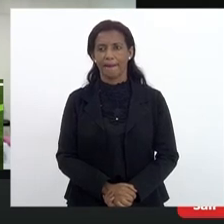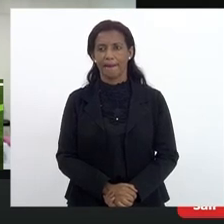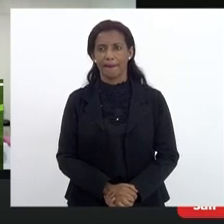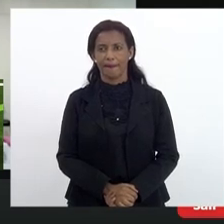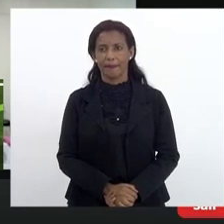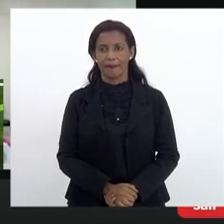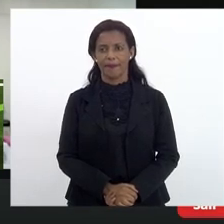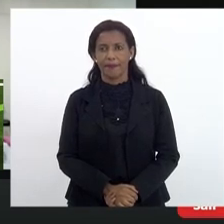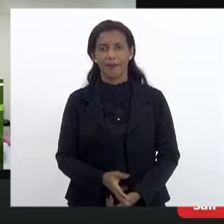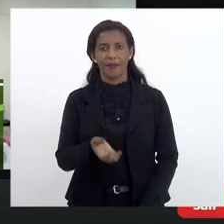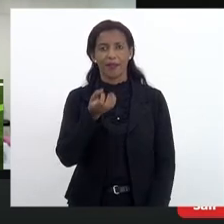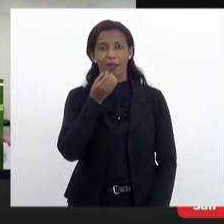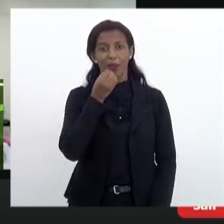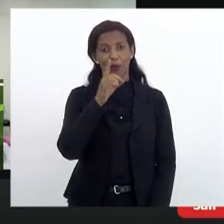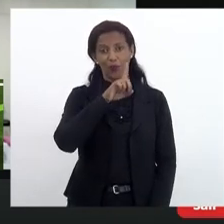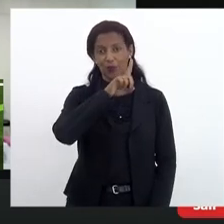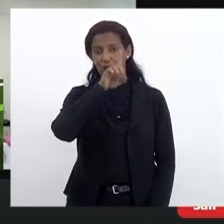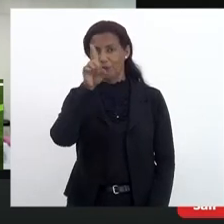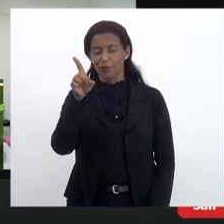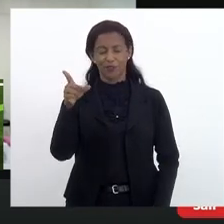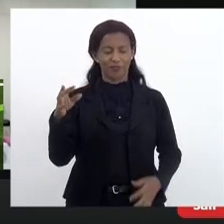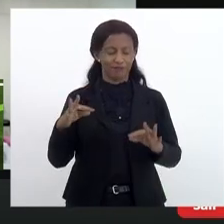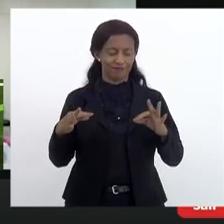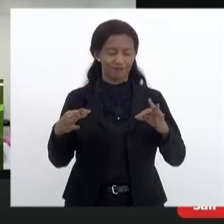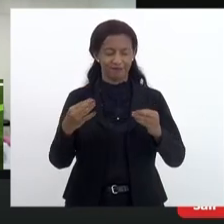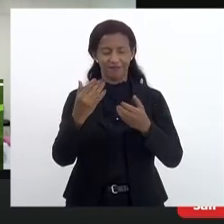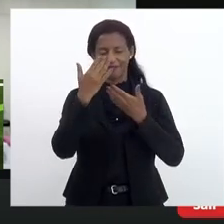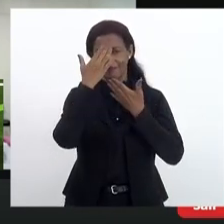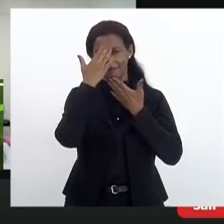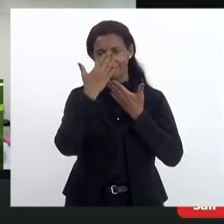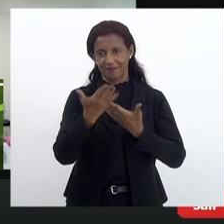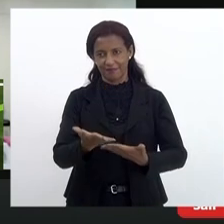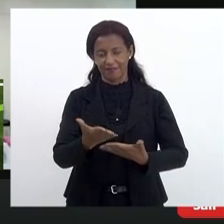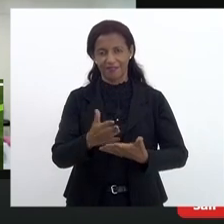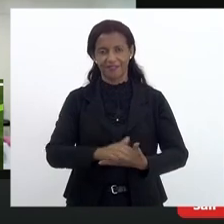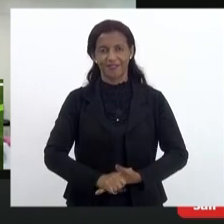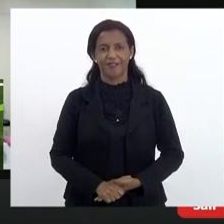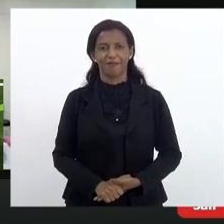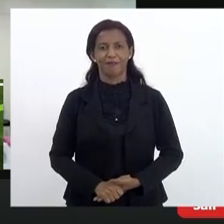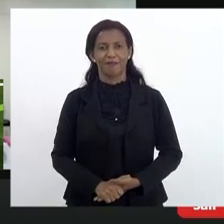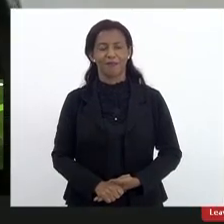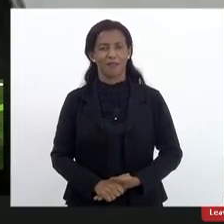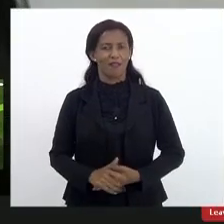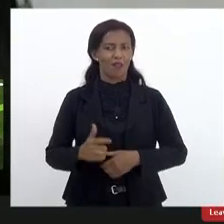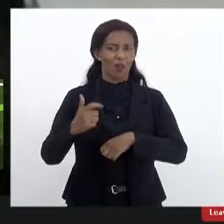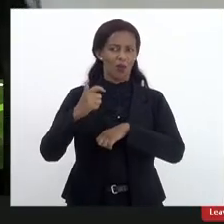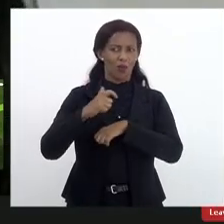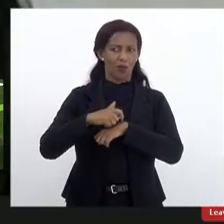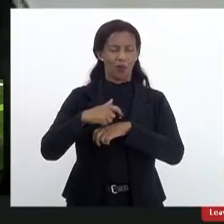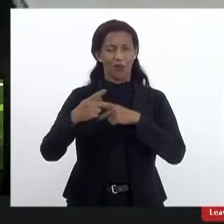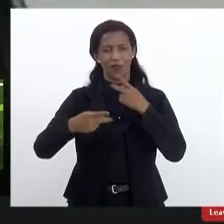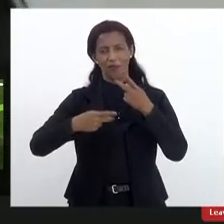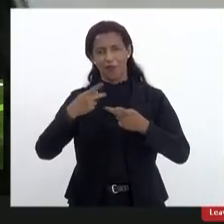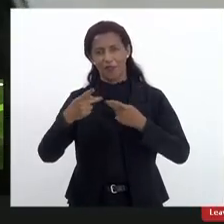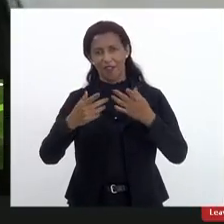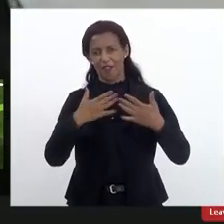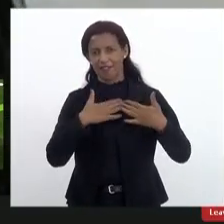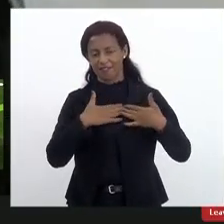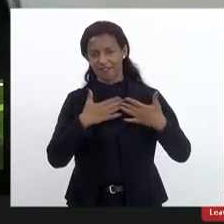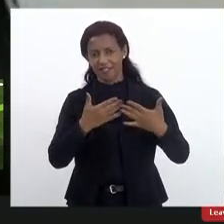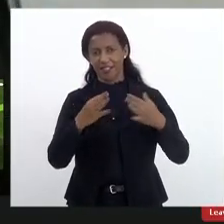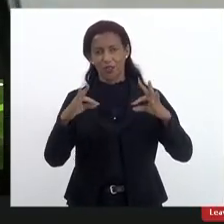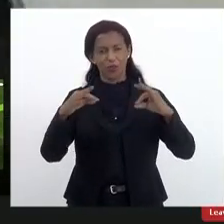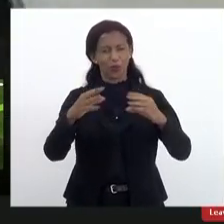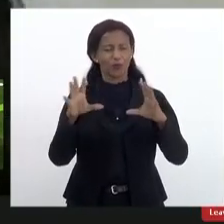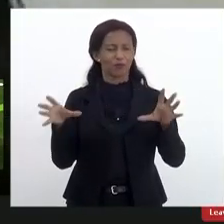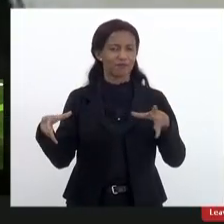bom dia a todos eu que agradeço agradeço o momento de fala quero saudar a todos da